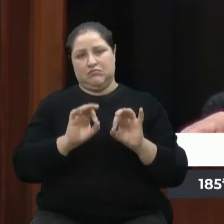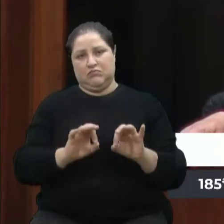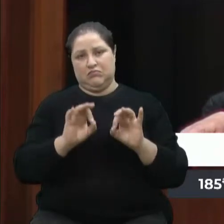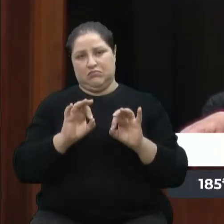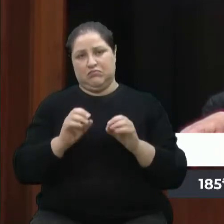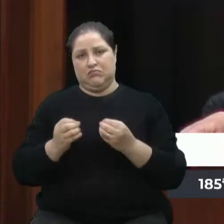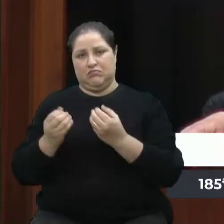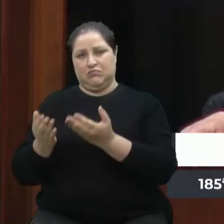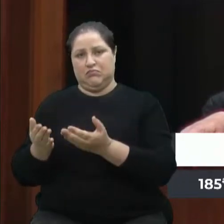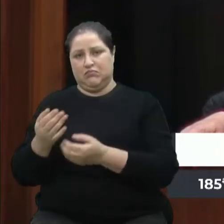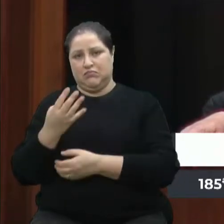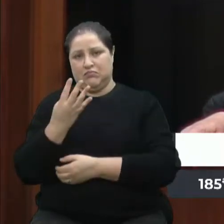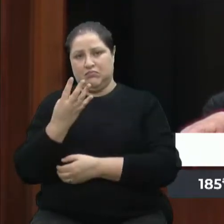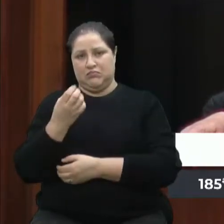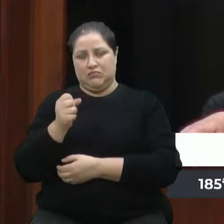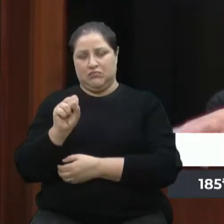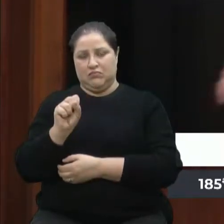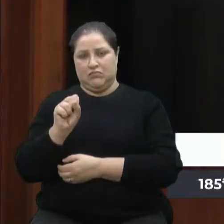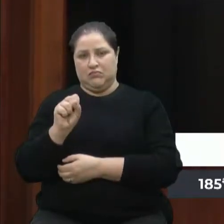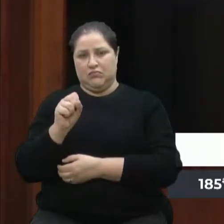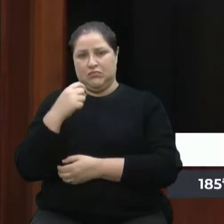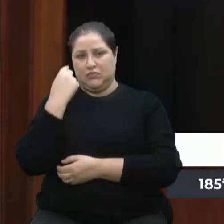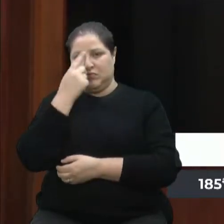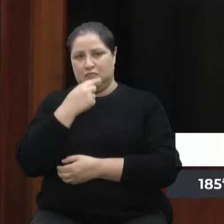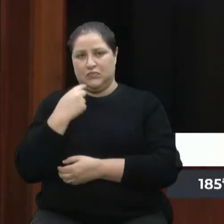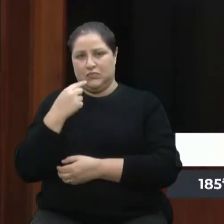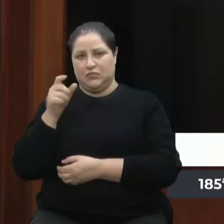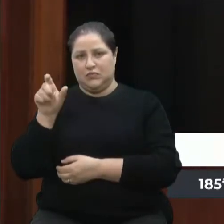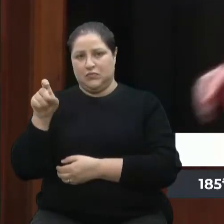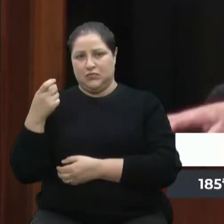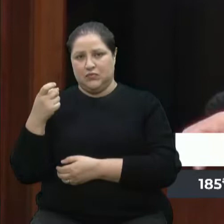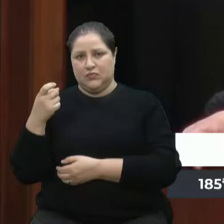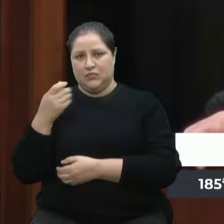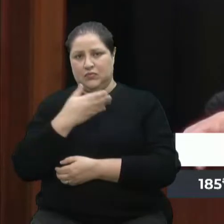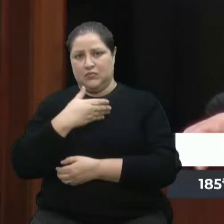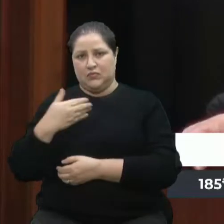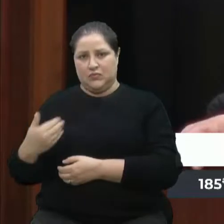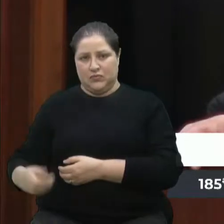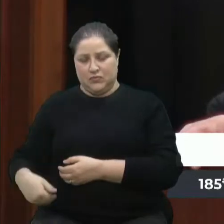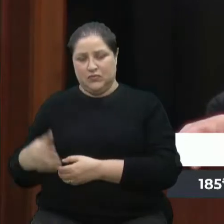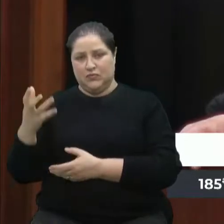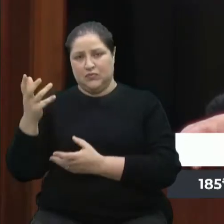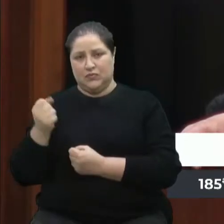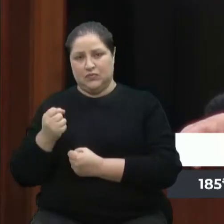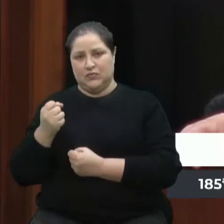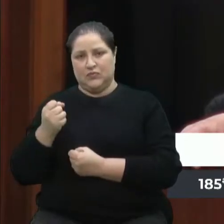horas para o nosso ex-governador se justificar sobre a sua pensão imoral e ilegal.